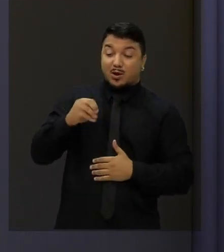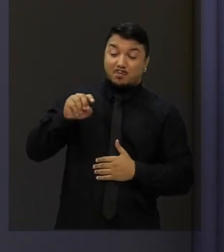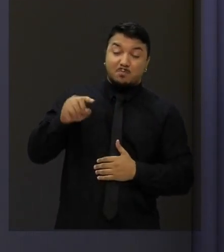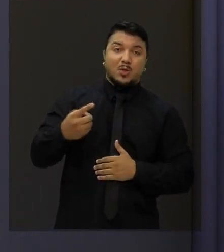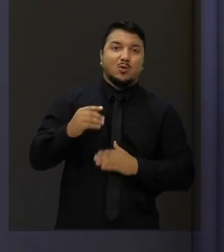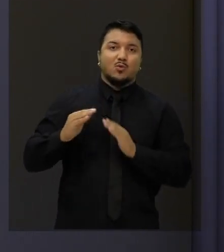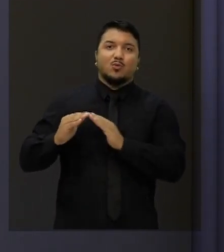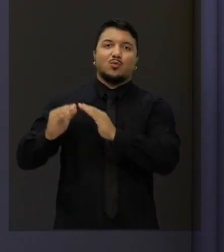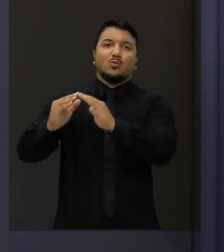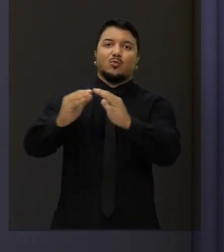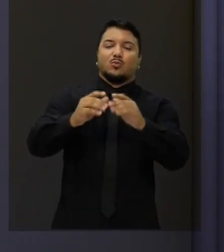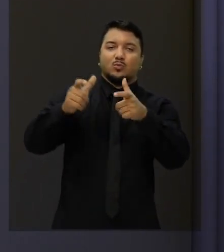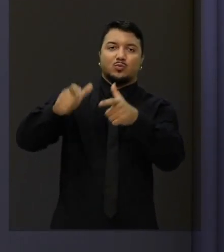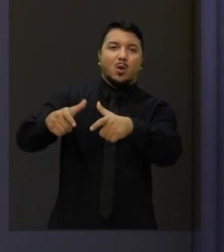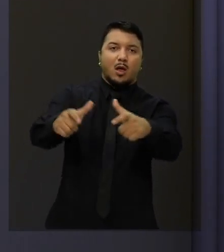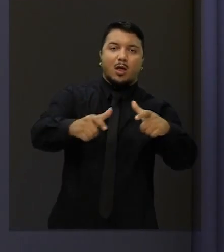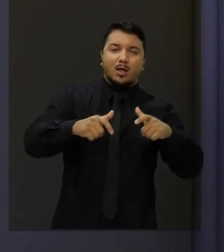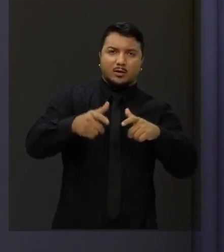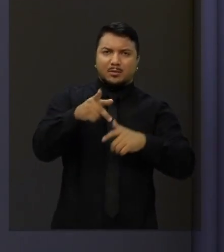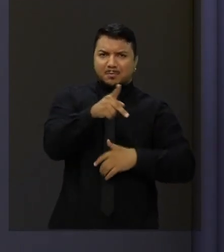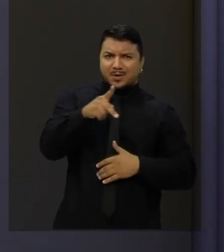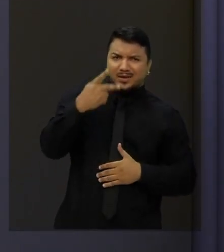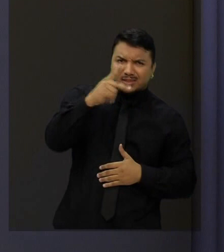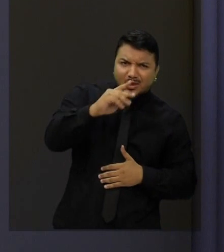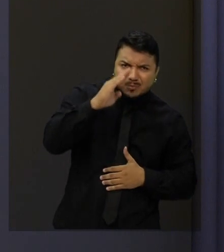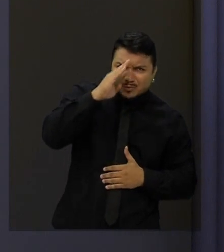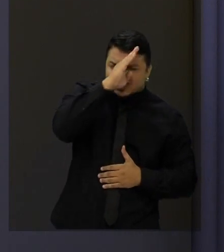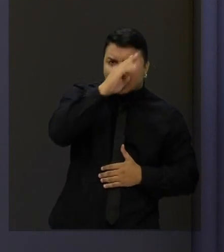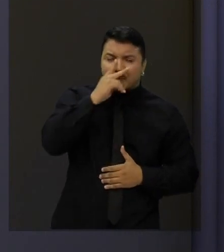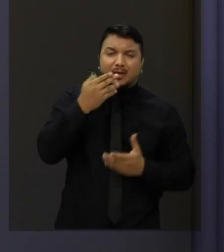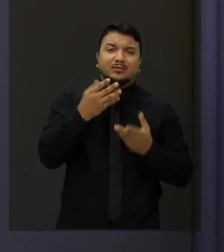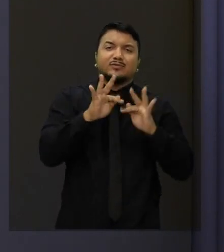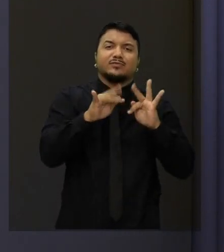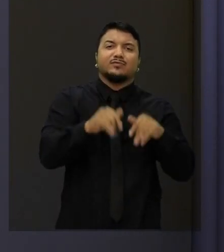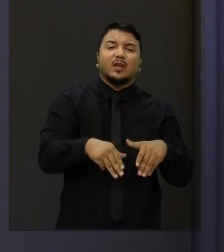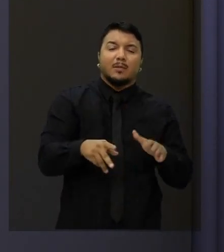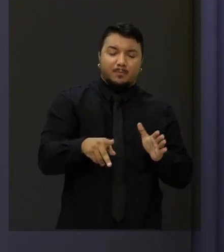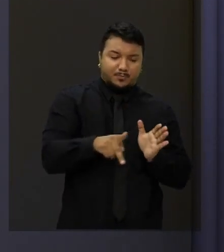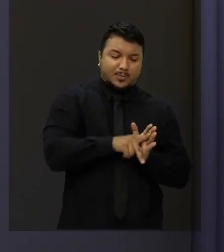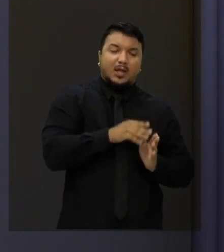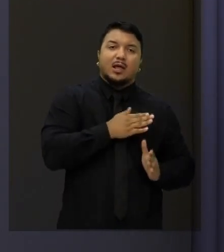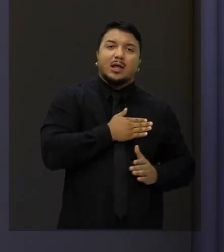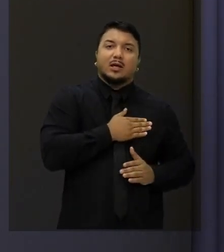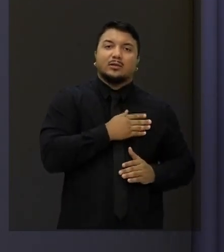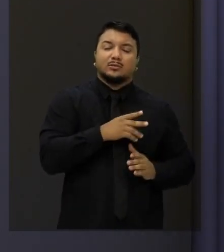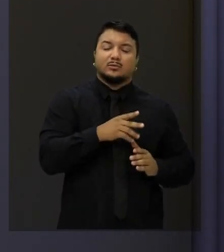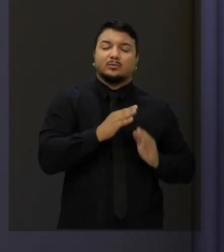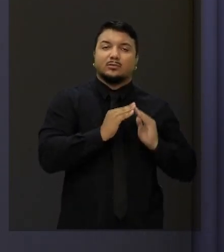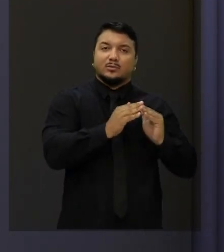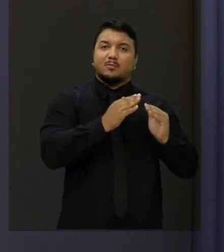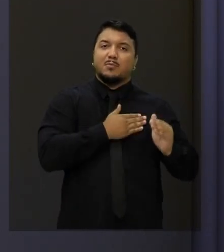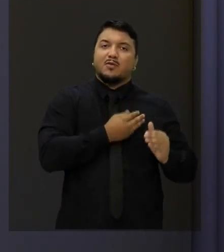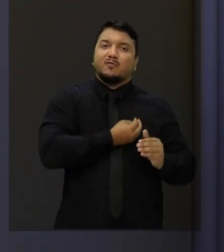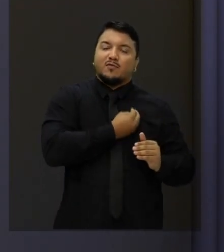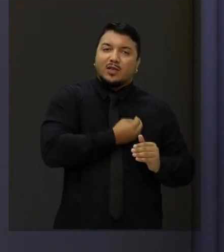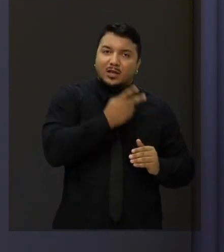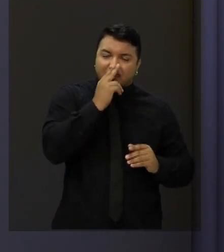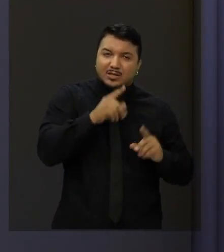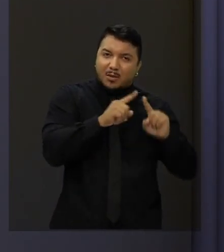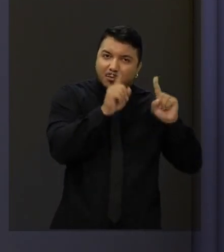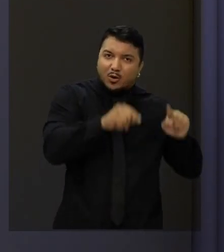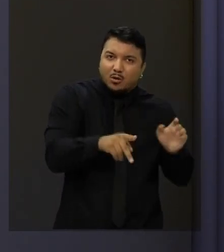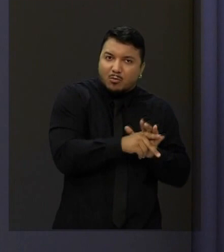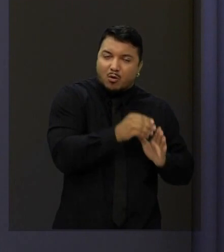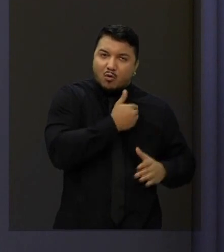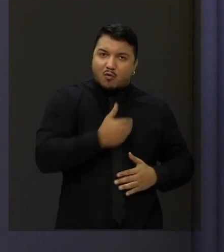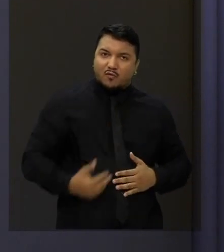habitacionais. O presidente dele acabou Minha Casa Minha Vida. Por isso que eu quero o Lula, para ter Minha Casa Minha Vida, para fazer casa para você